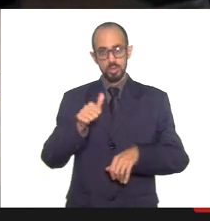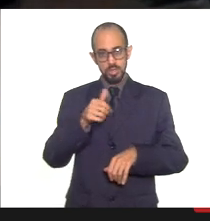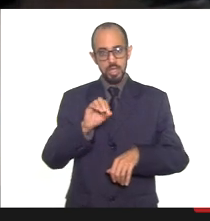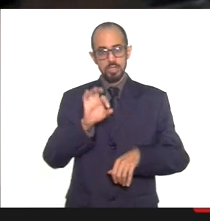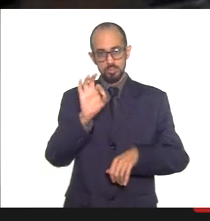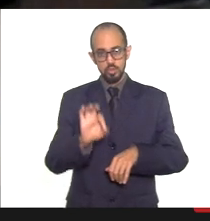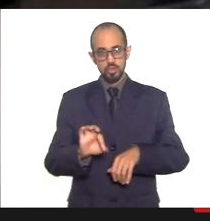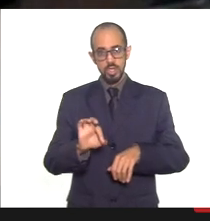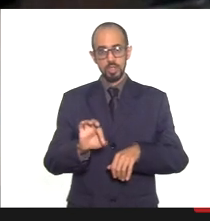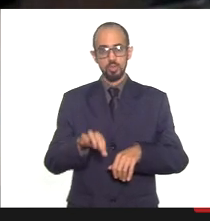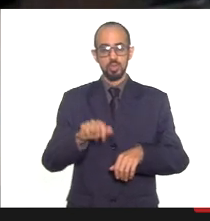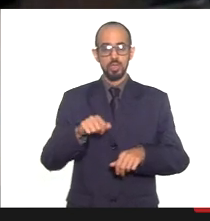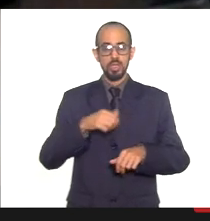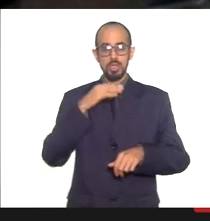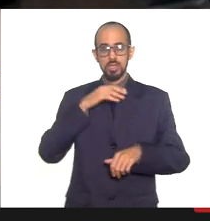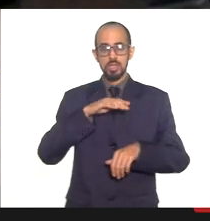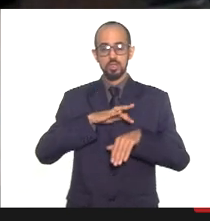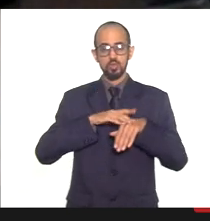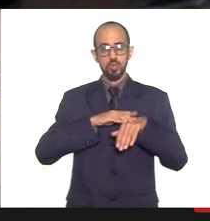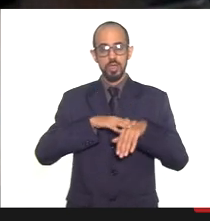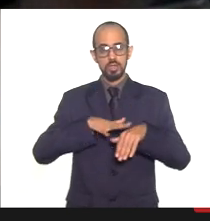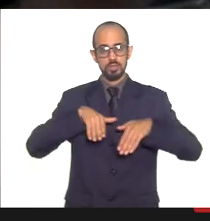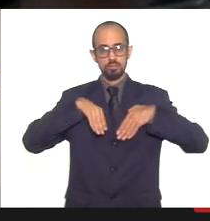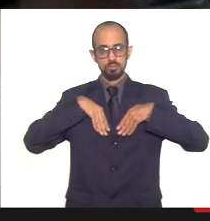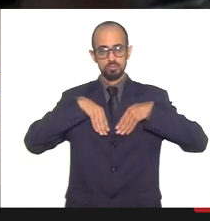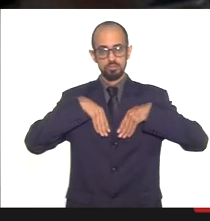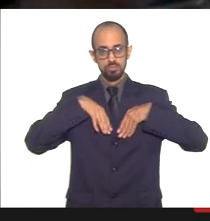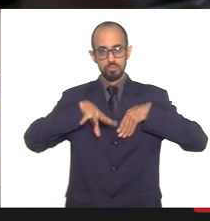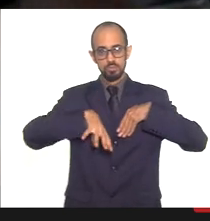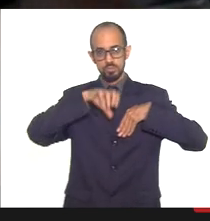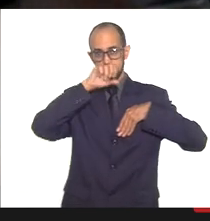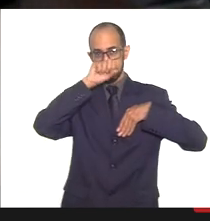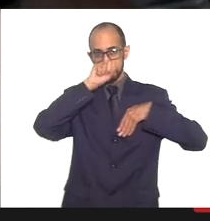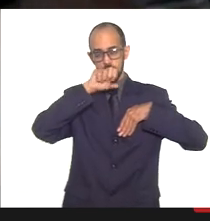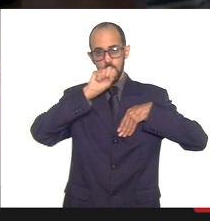e as doenças do aparelho respiratório, 8%.